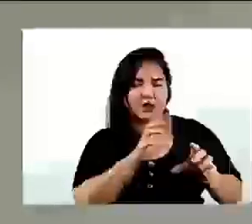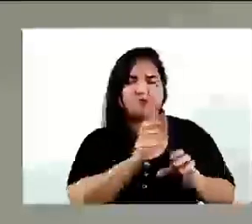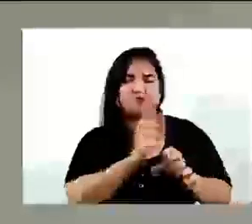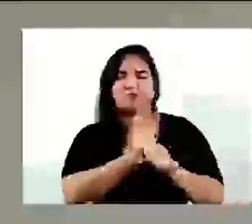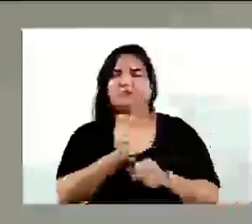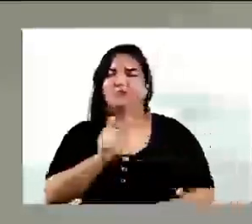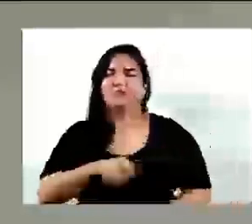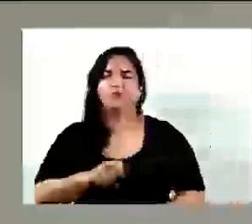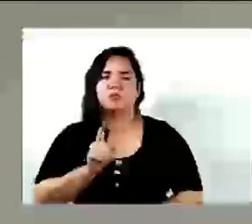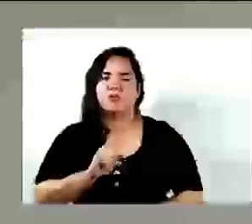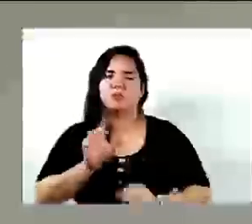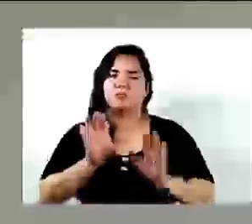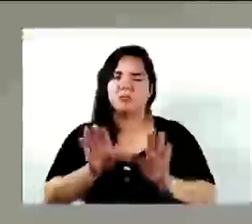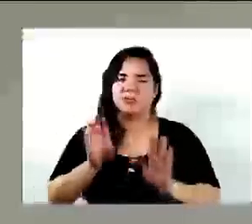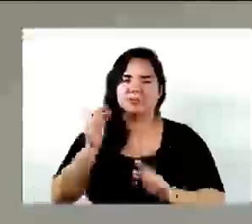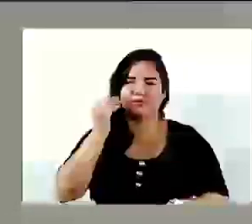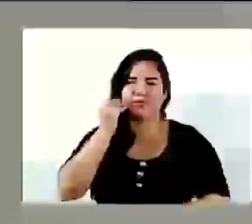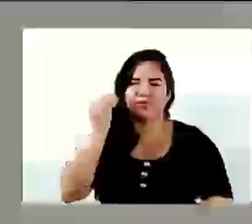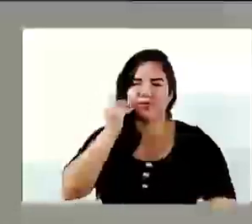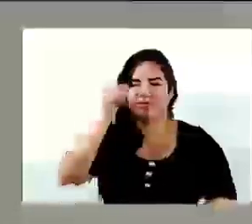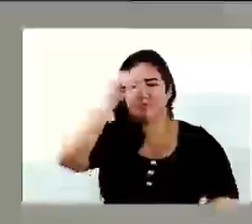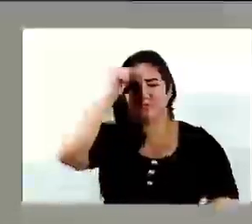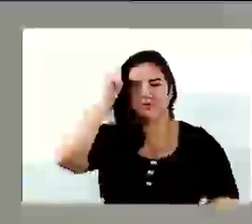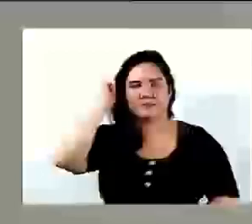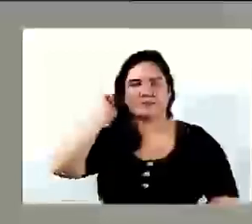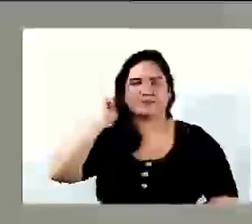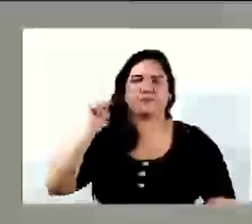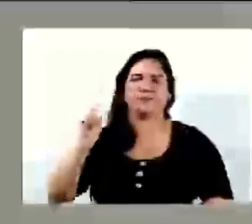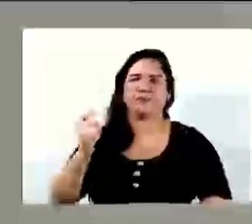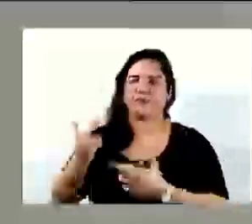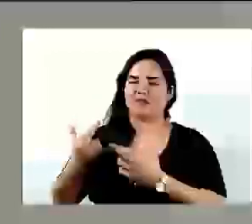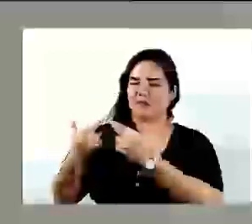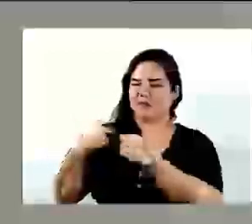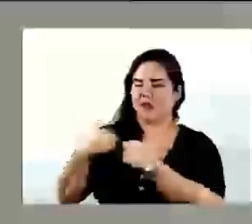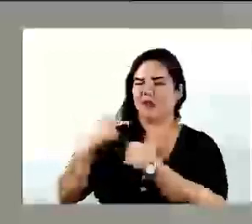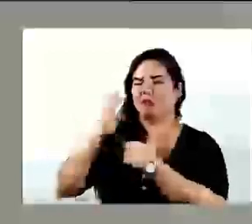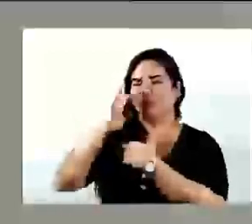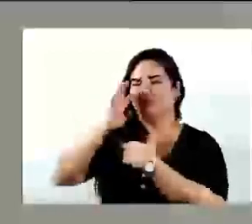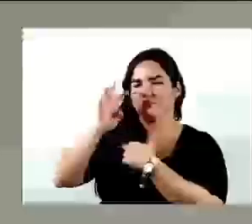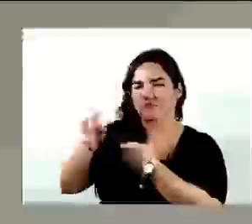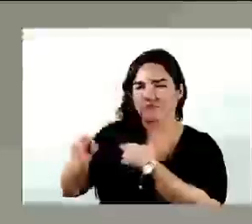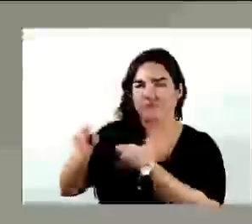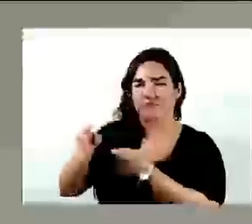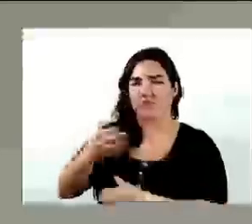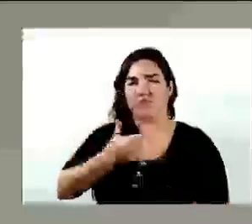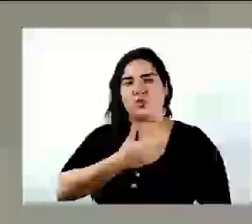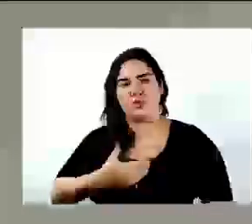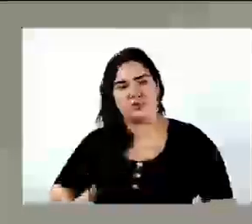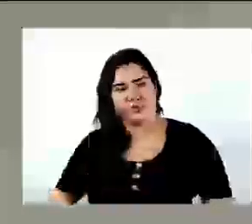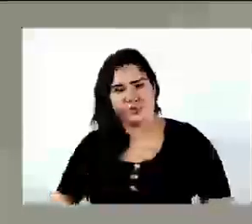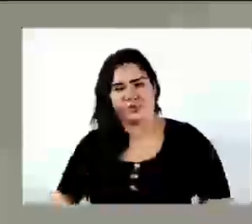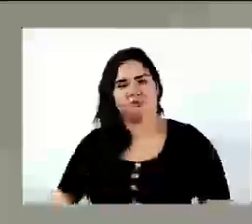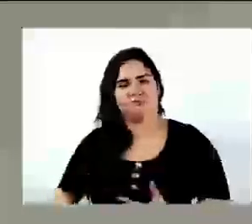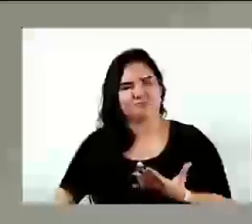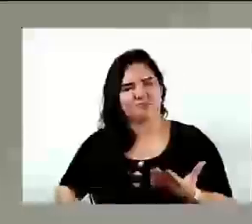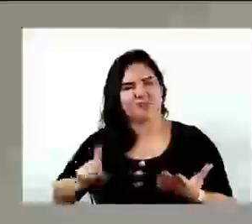Agora, tentar, vereador Timia, imputar essas responsabilidades a um governo é ser muito cruel.